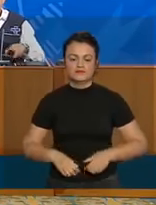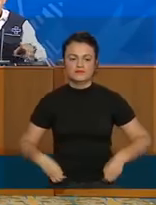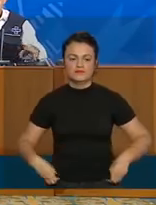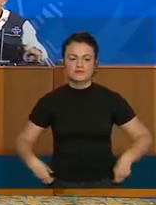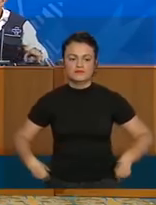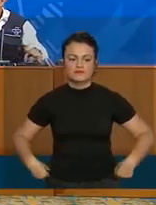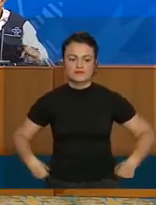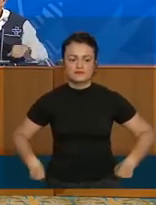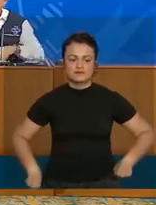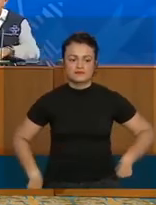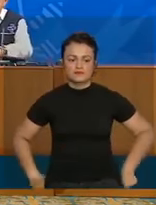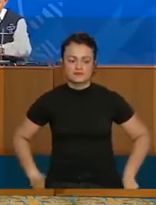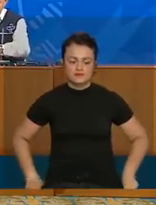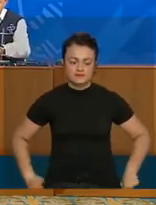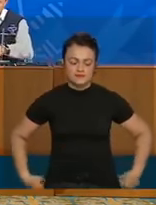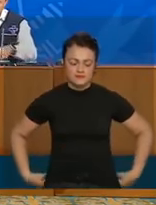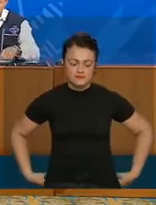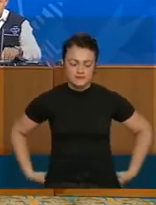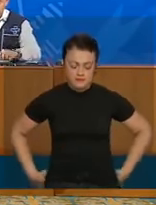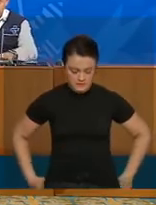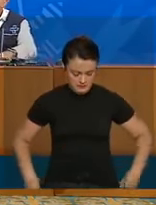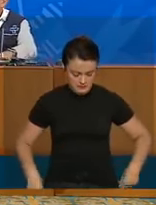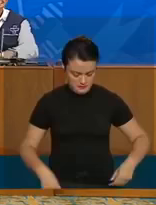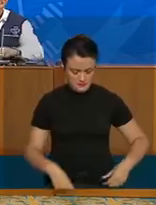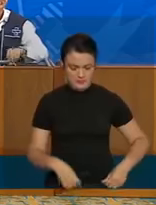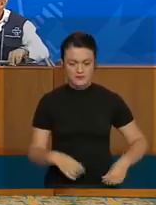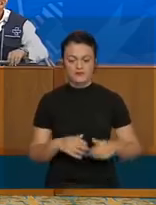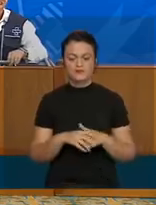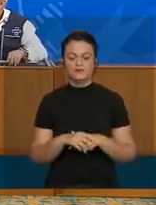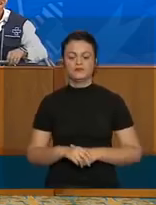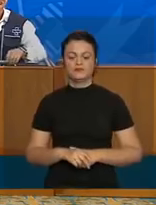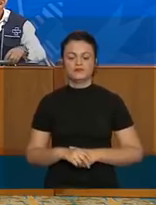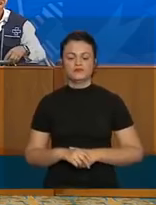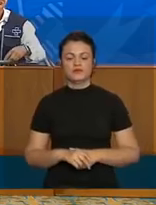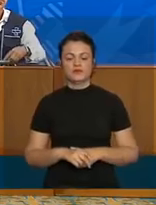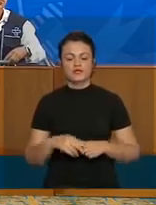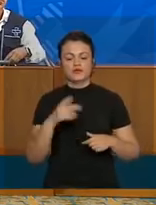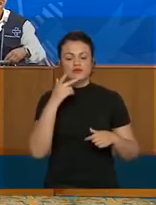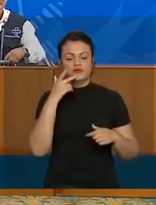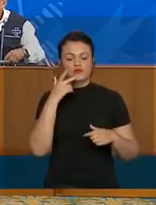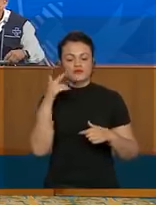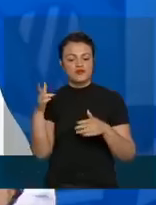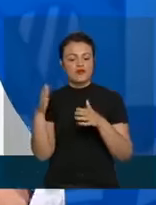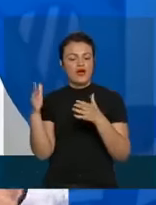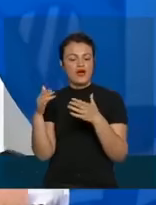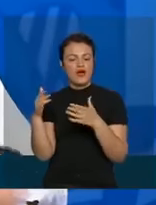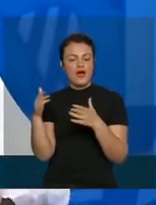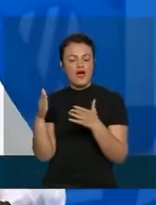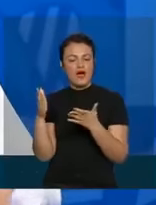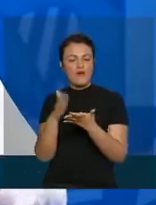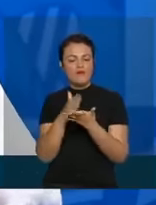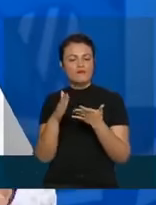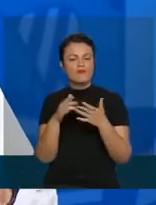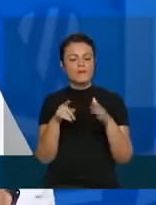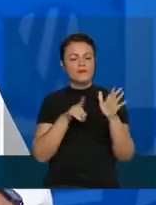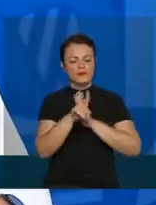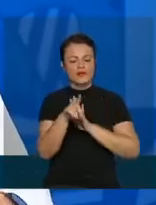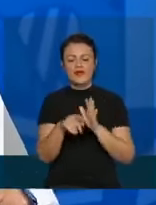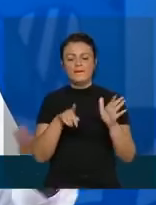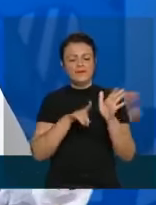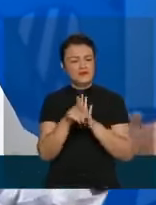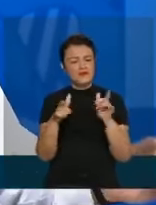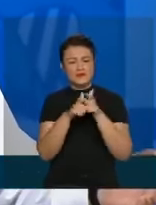Muito bem. Acho que a gente podia fazer daquela maneira e depois se ficar alguma pergunta aqui. A maior parte das